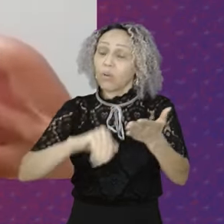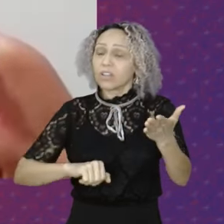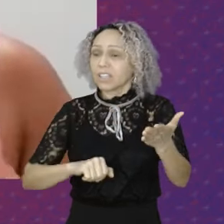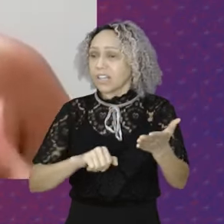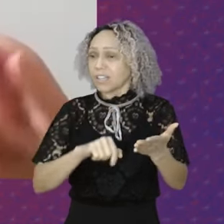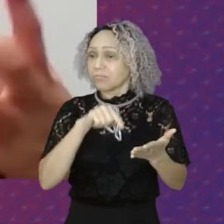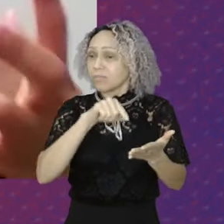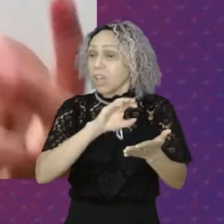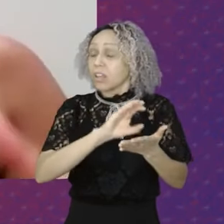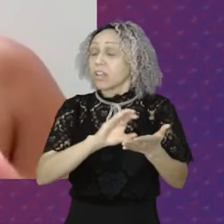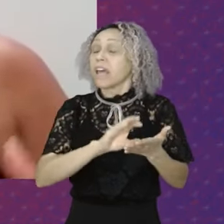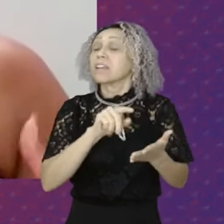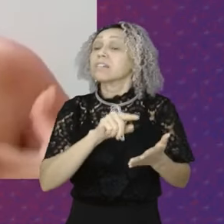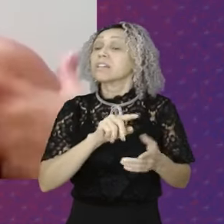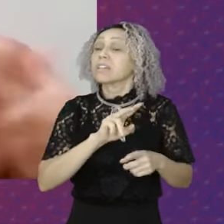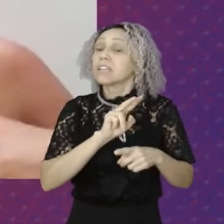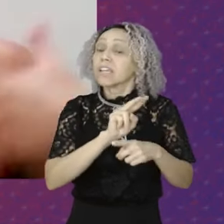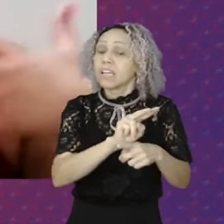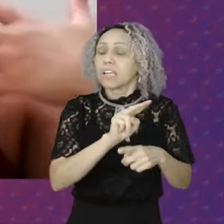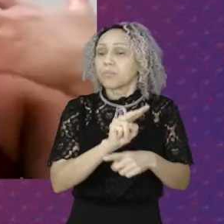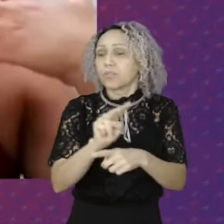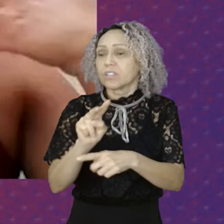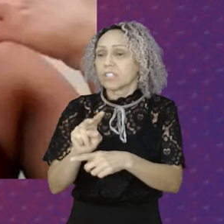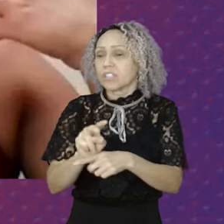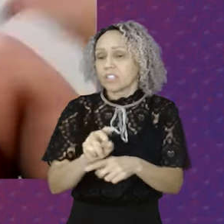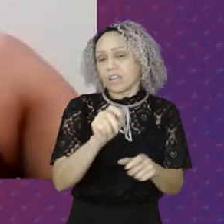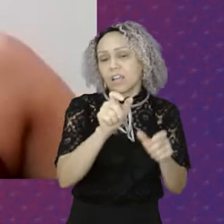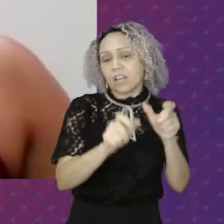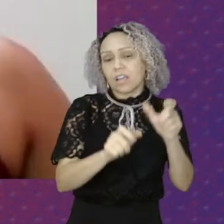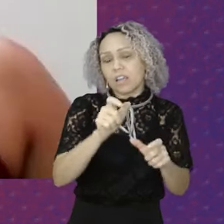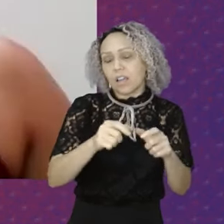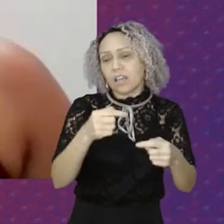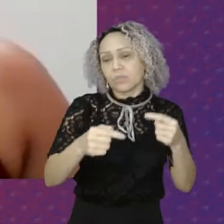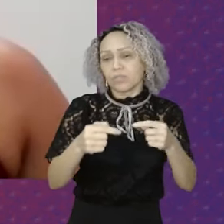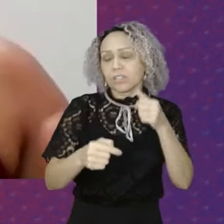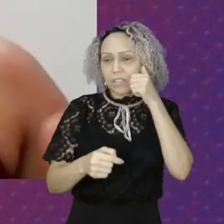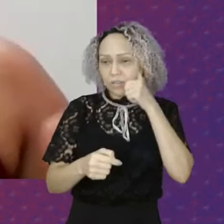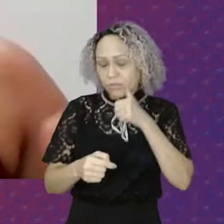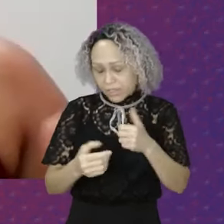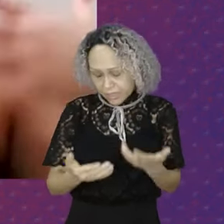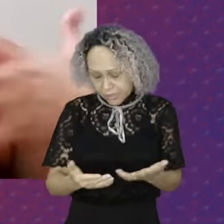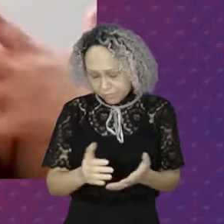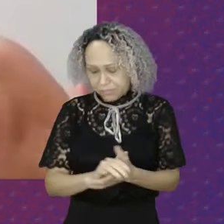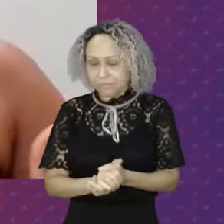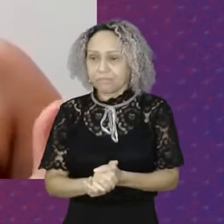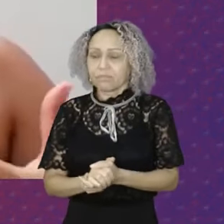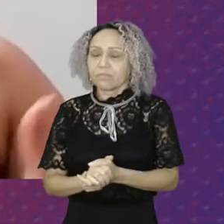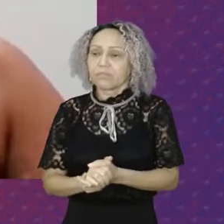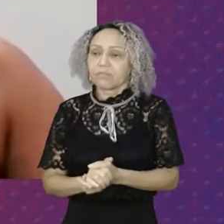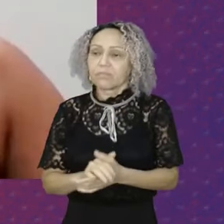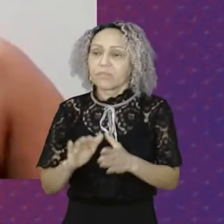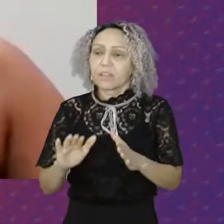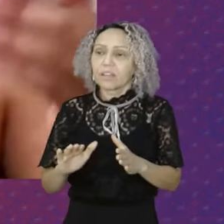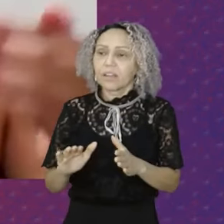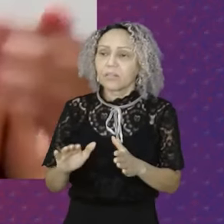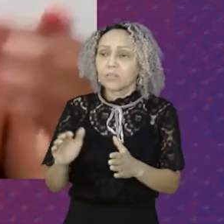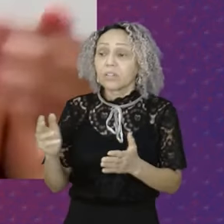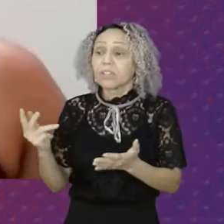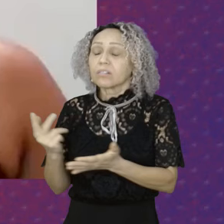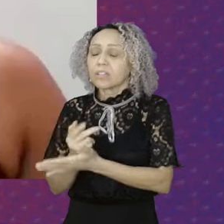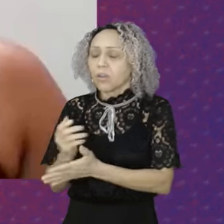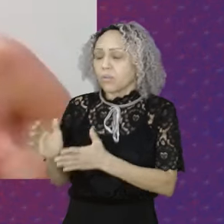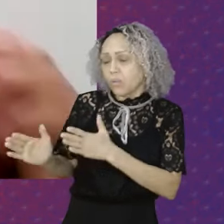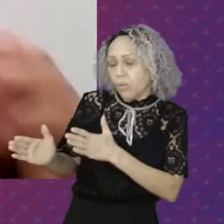série de políticas Que eram centrais E que deveriam Em especial Durante a pandemia Ser cada vez mais fortalecidas Foram